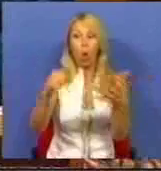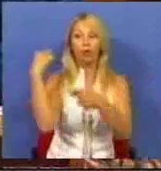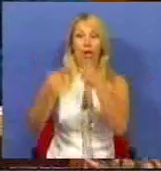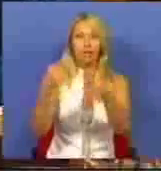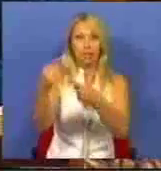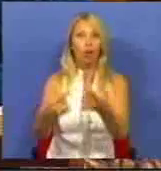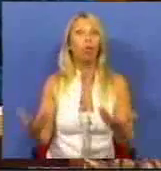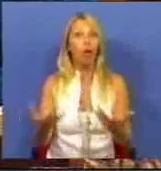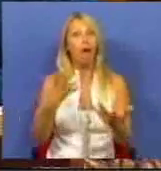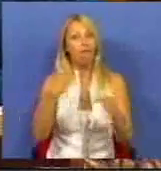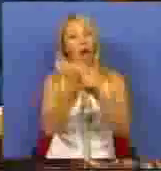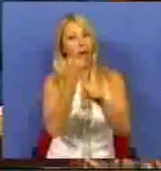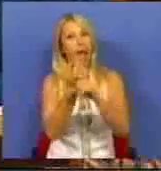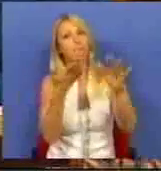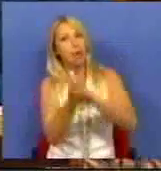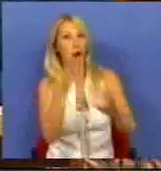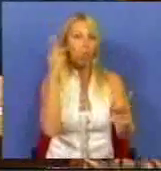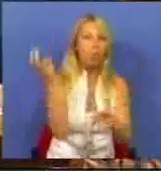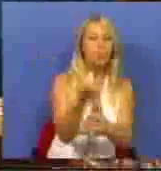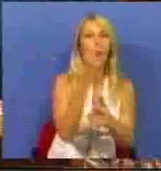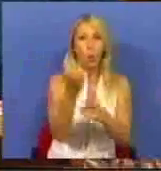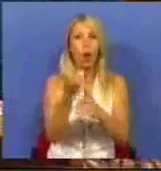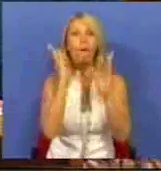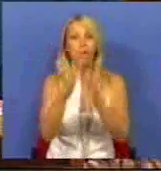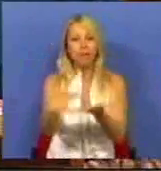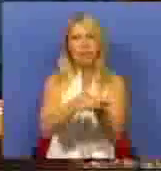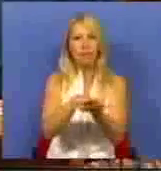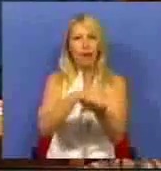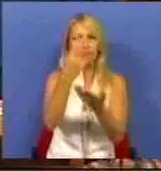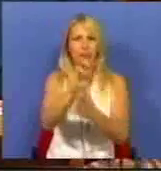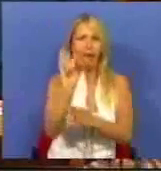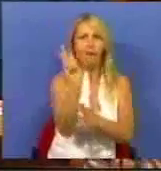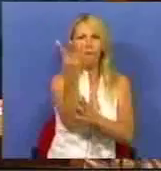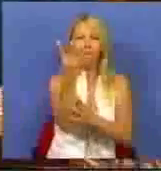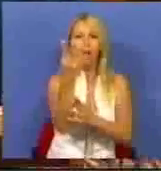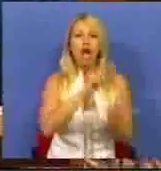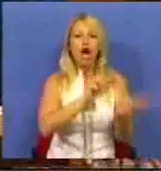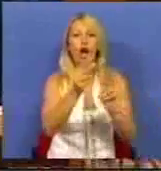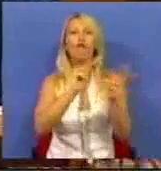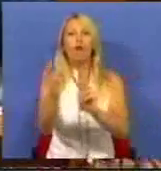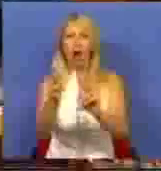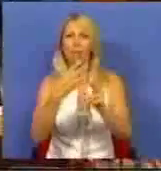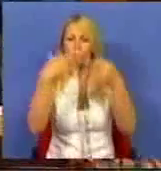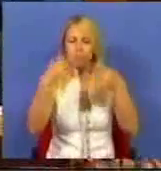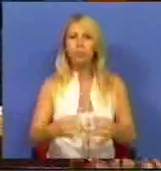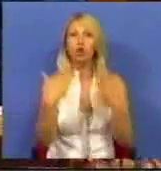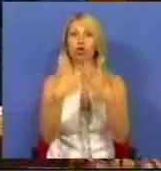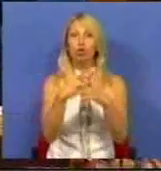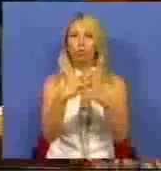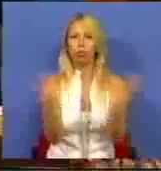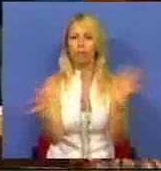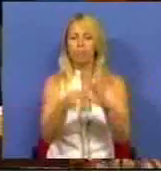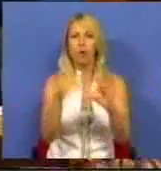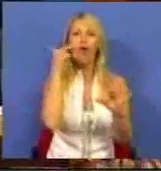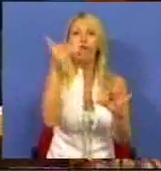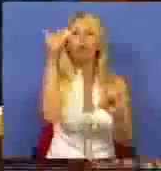ao emprego e à procura há de sustentar-se em três reformas decisivamente estruturantes do futuro do país,